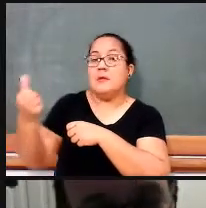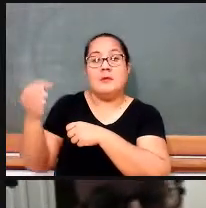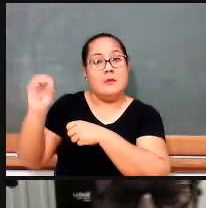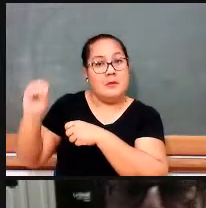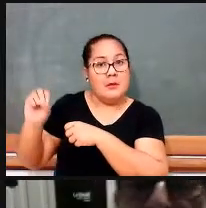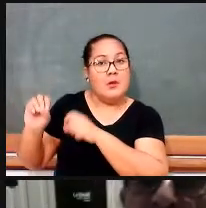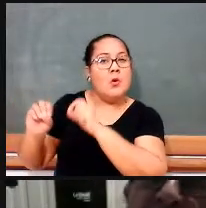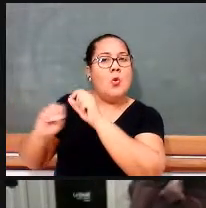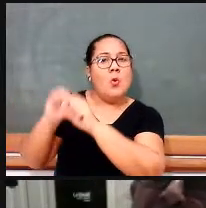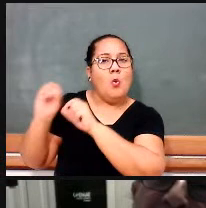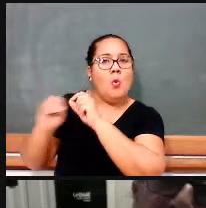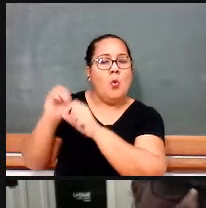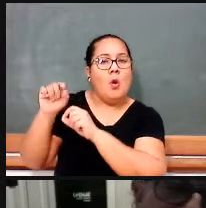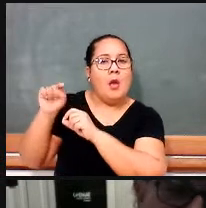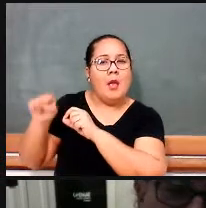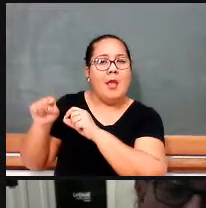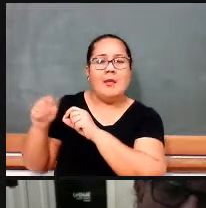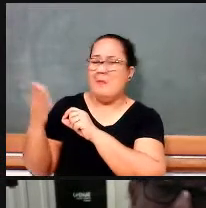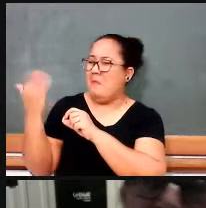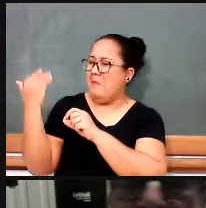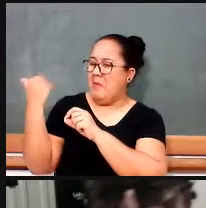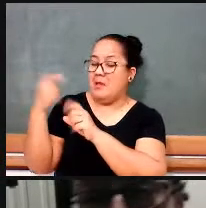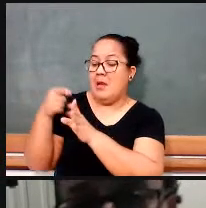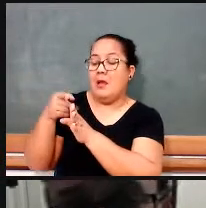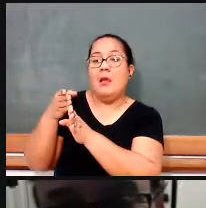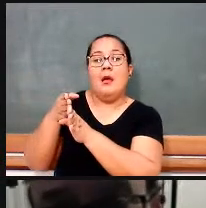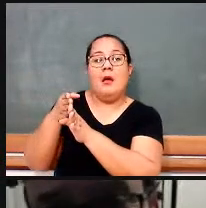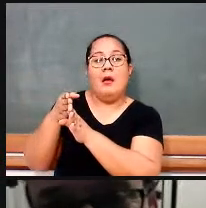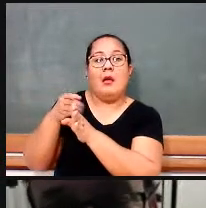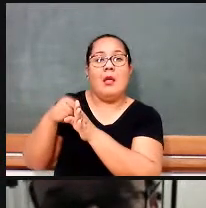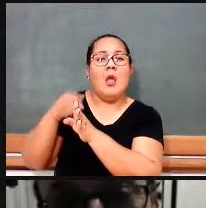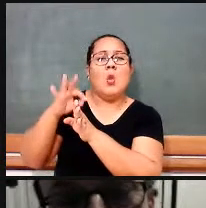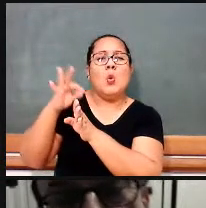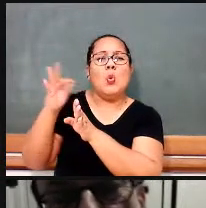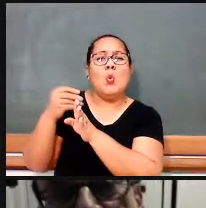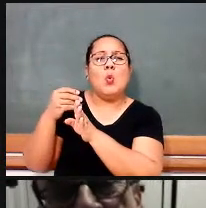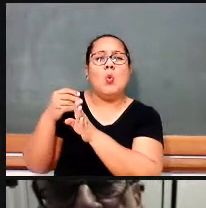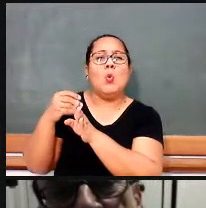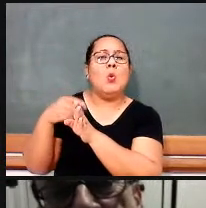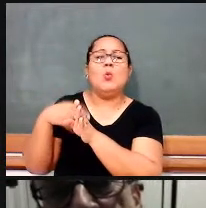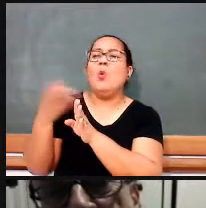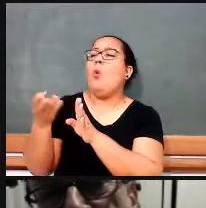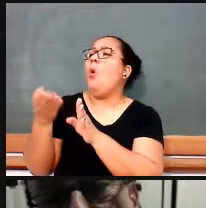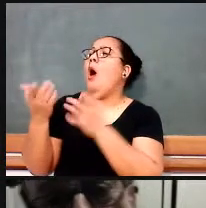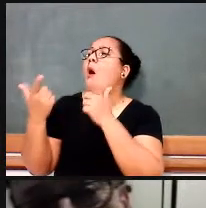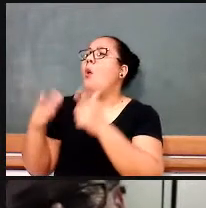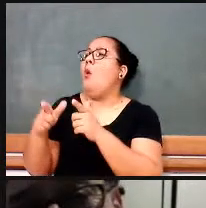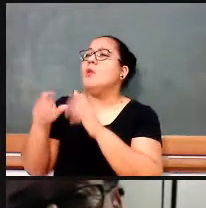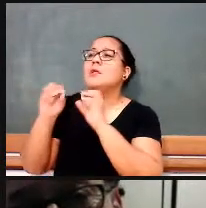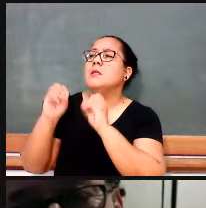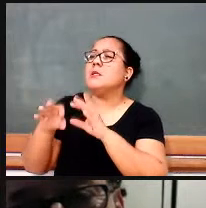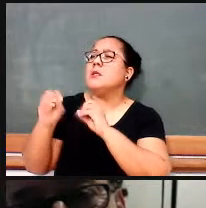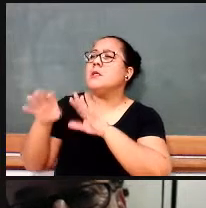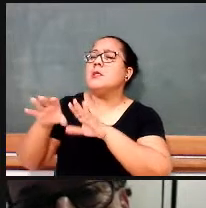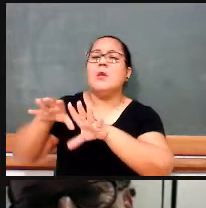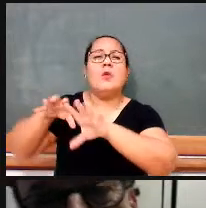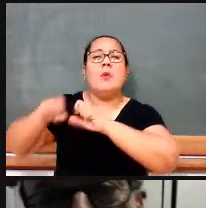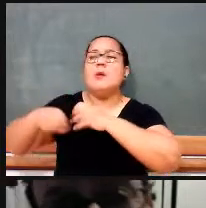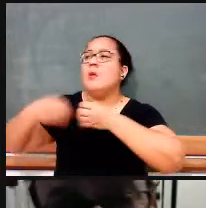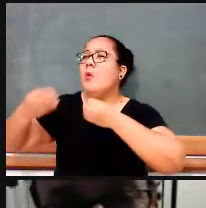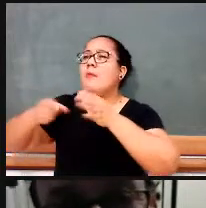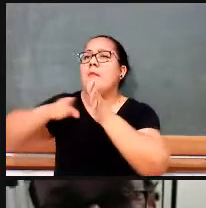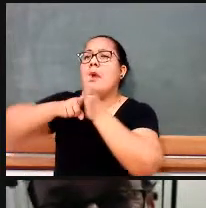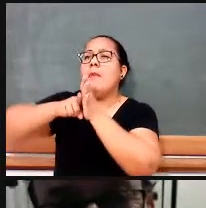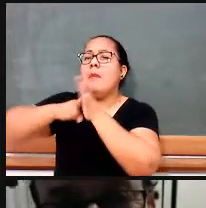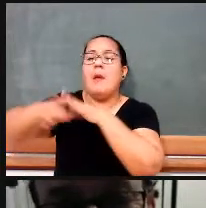nos anos 60, na década de 60, as referências para o ensino e para a formação em